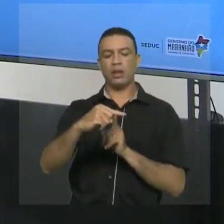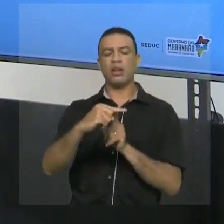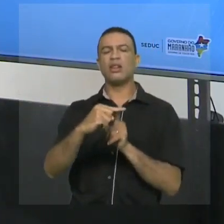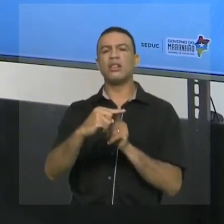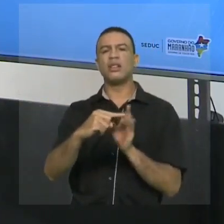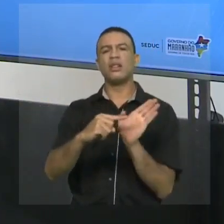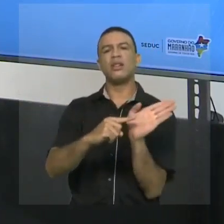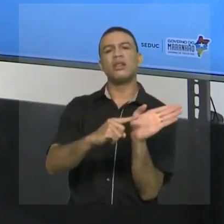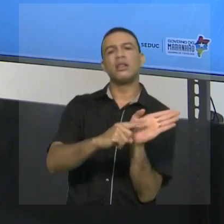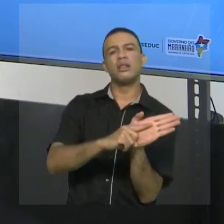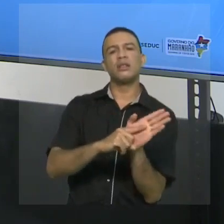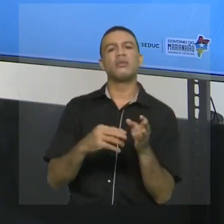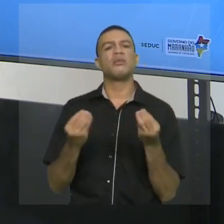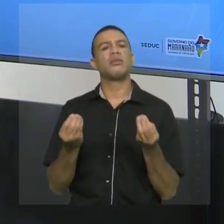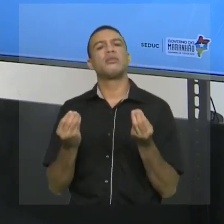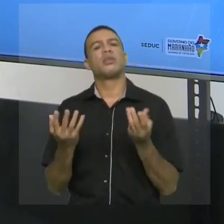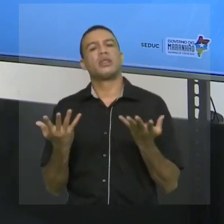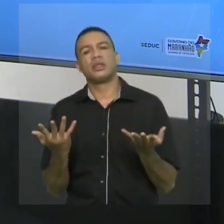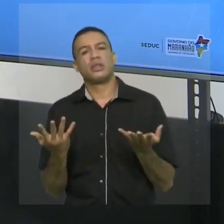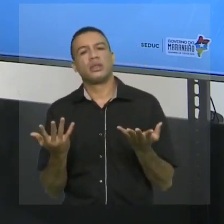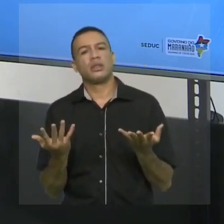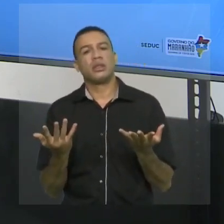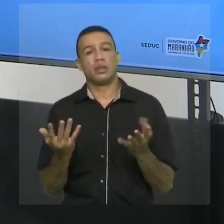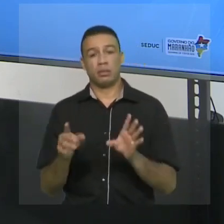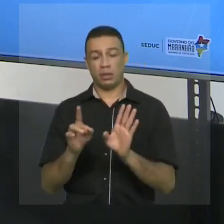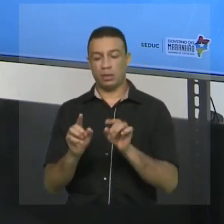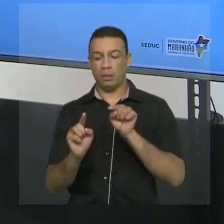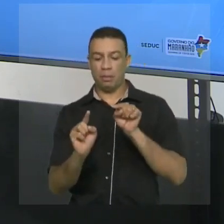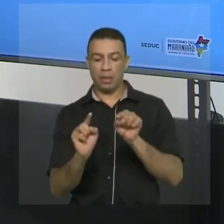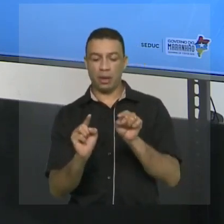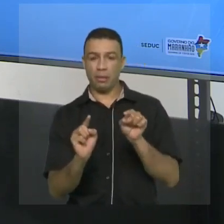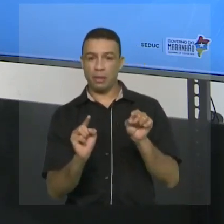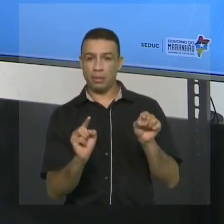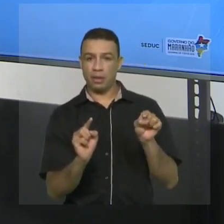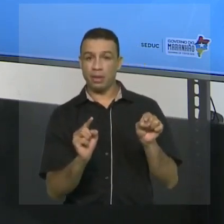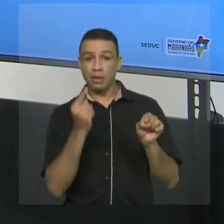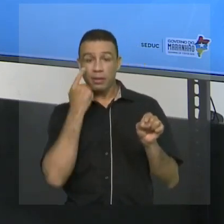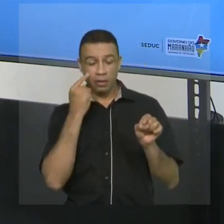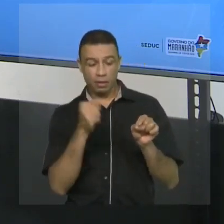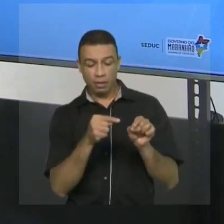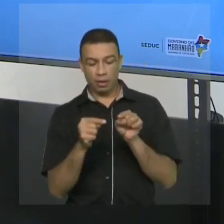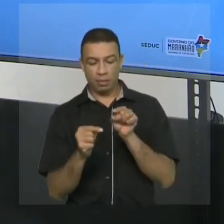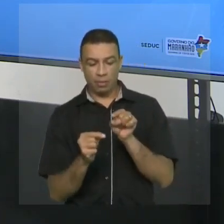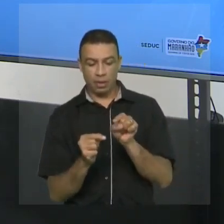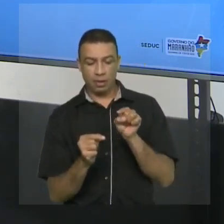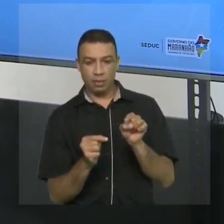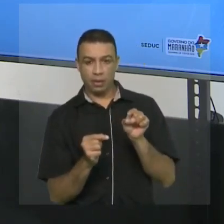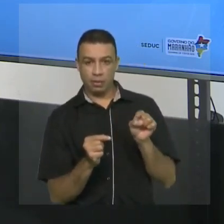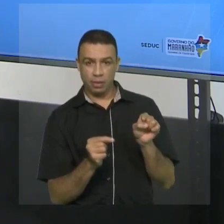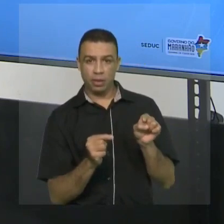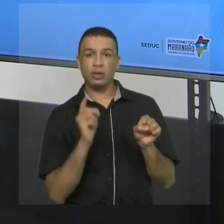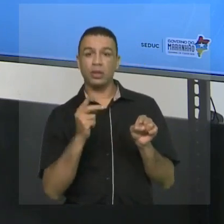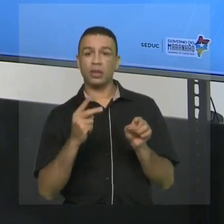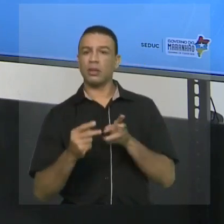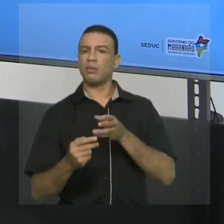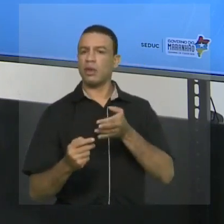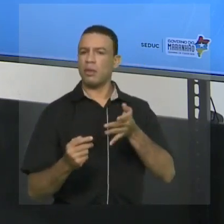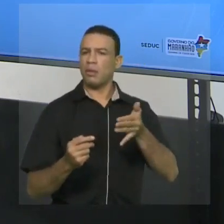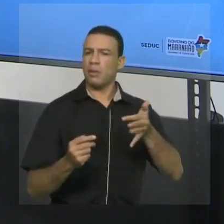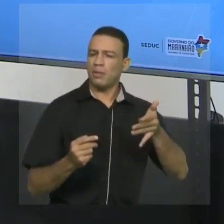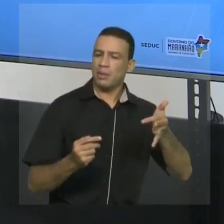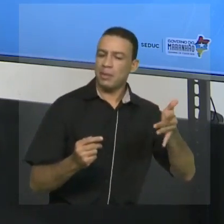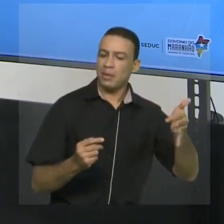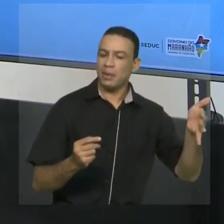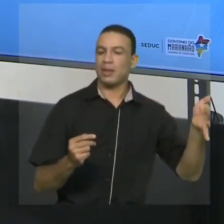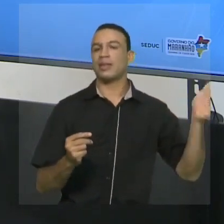a gente vai usá-la em matemática? Quando eu quero dizer que as coisas ainda continuam. Ou seja, quando eu tenho três